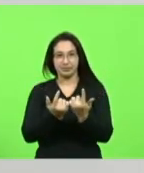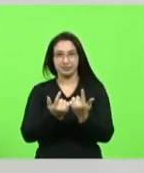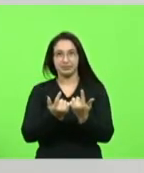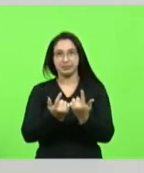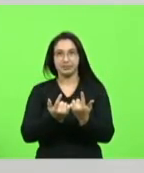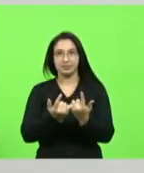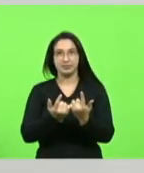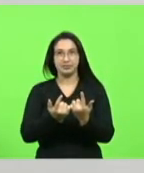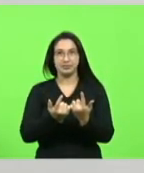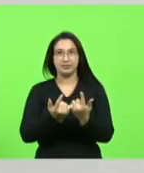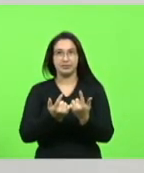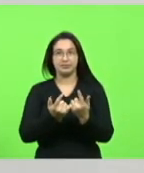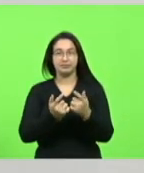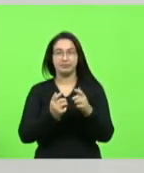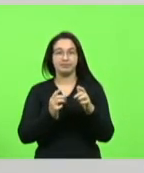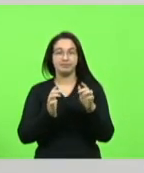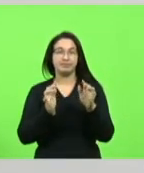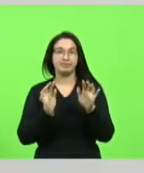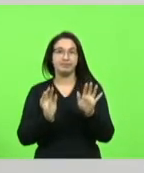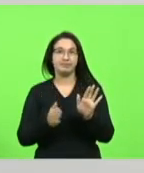mas vou me propor